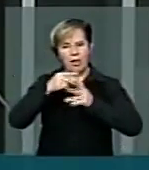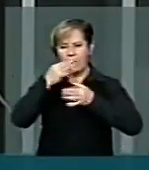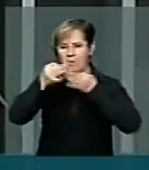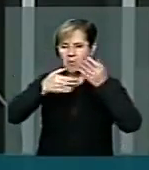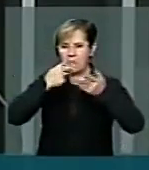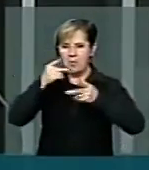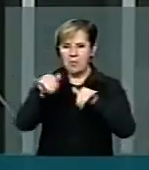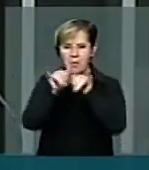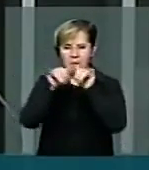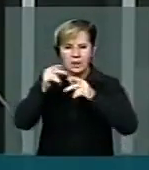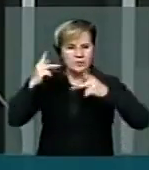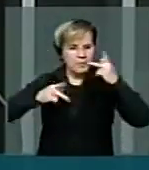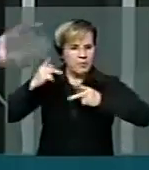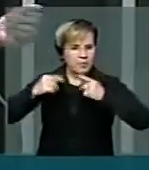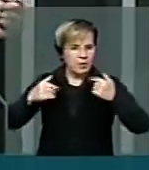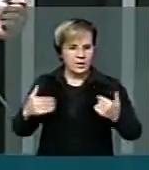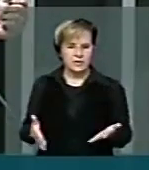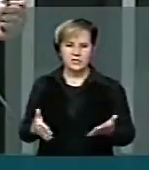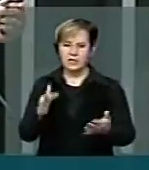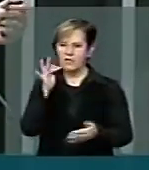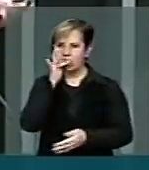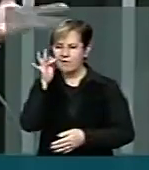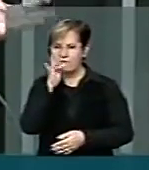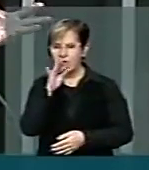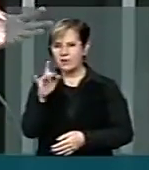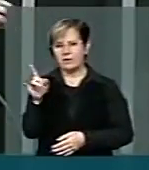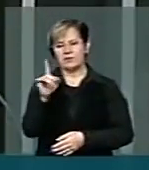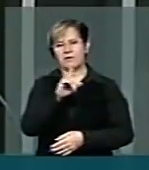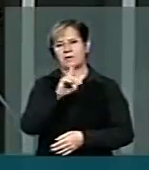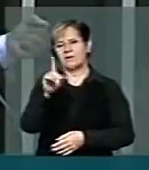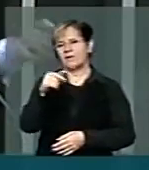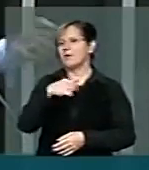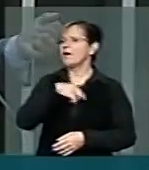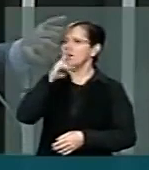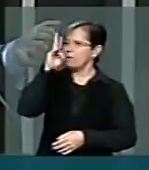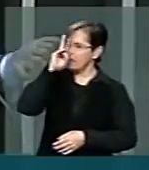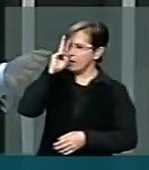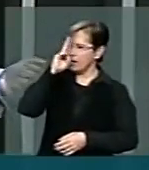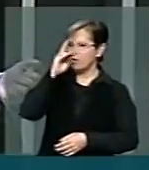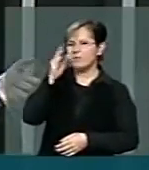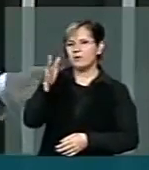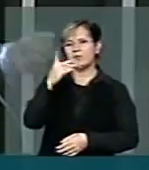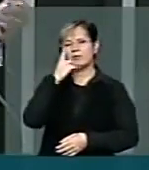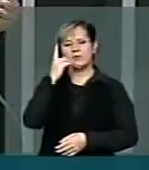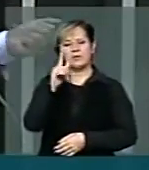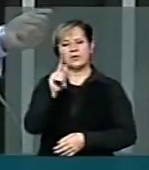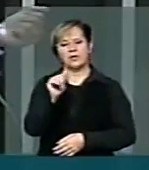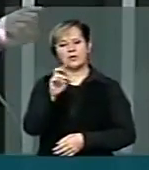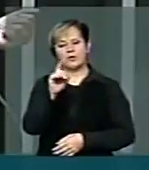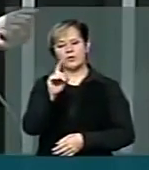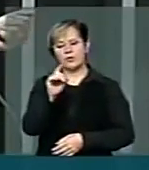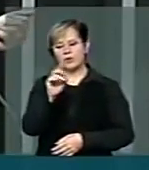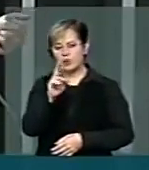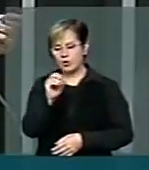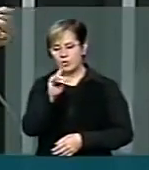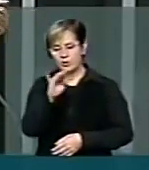politiqueira. Me lembro, garotinho, nós somos amigos, eu devo